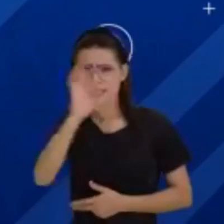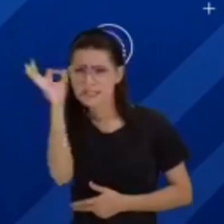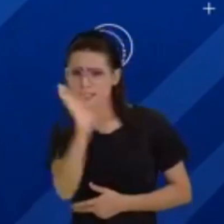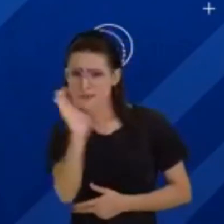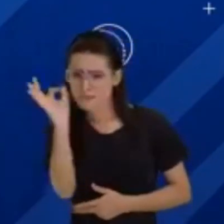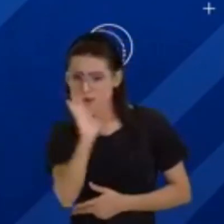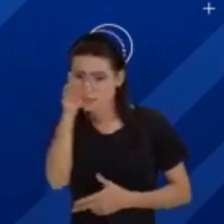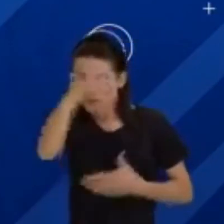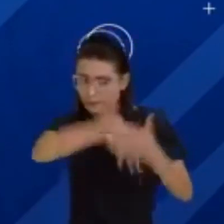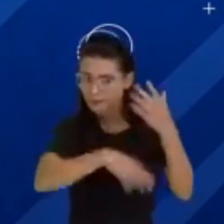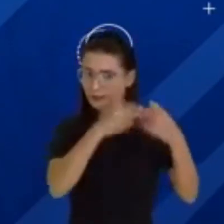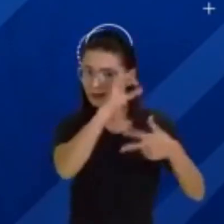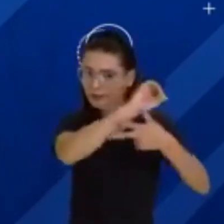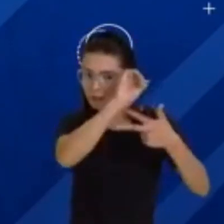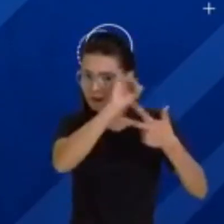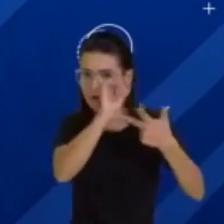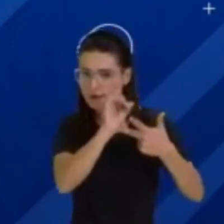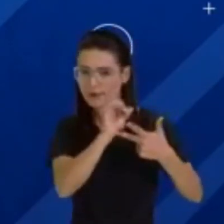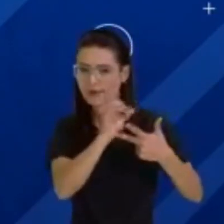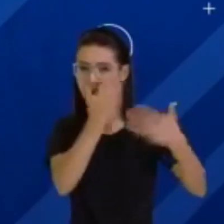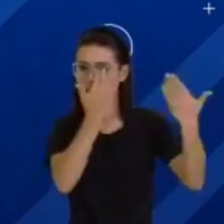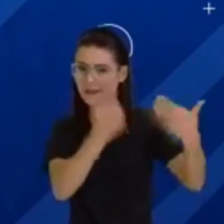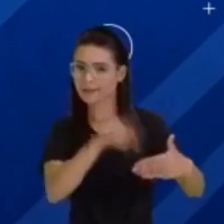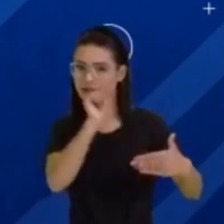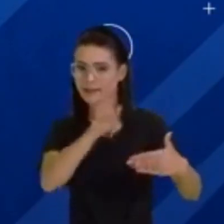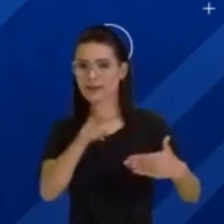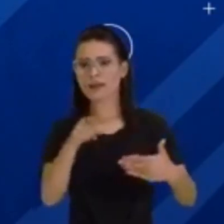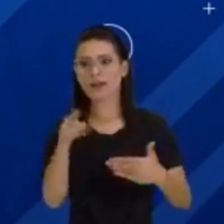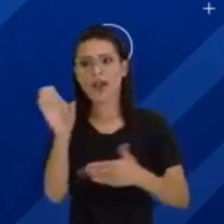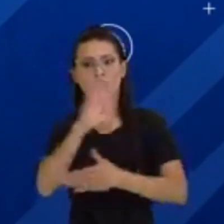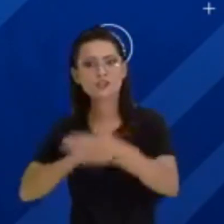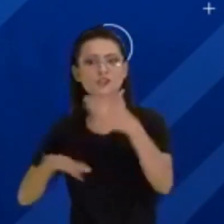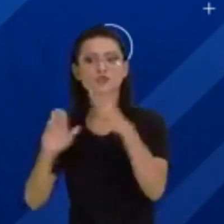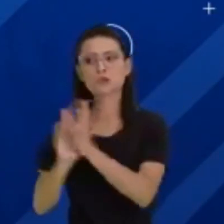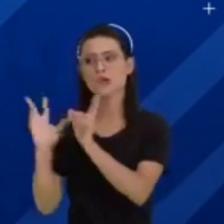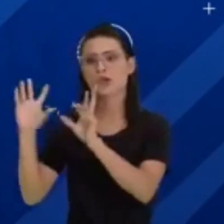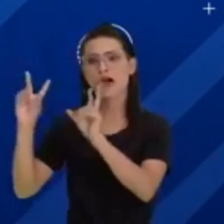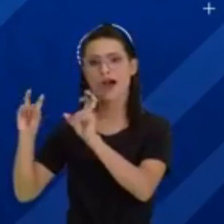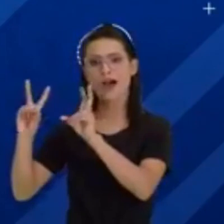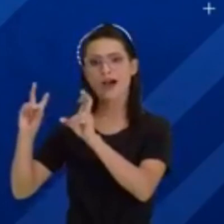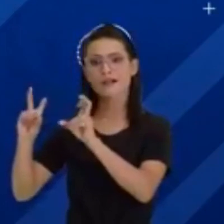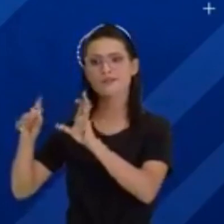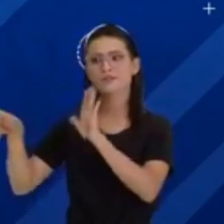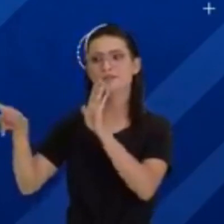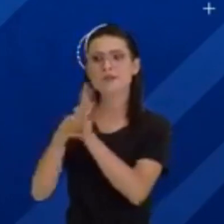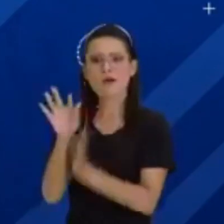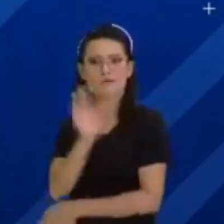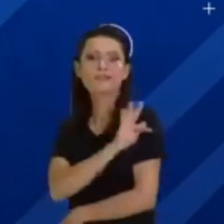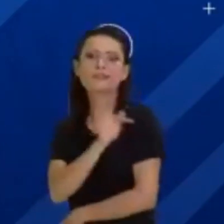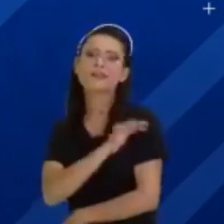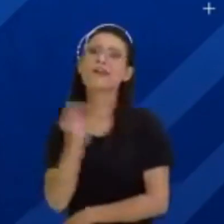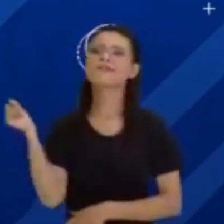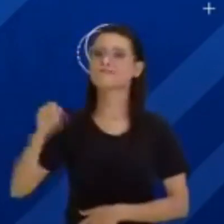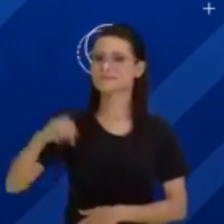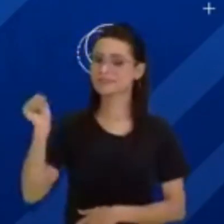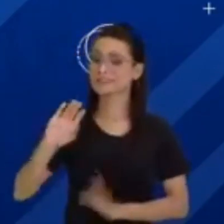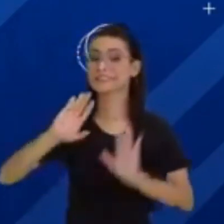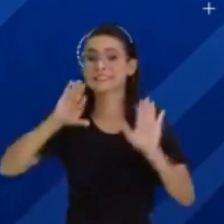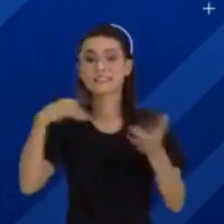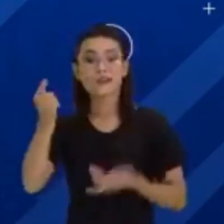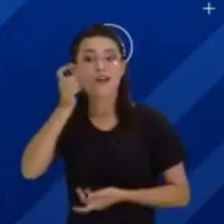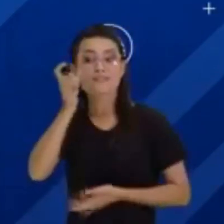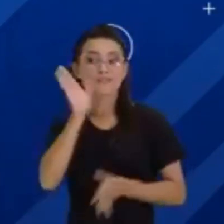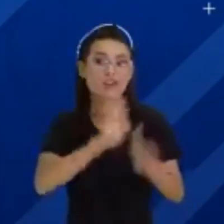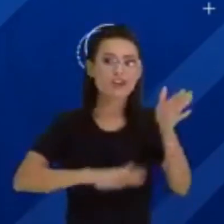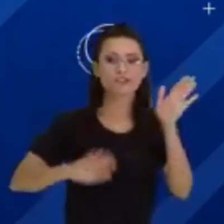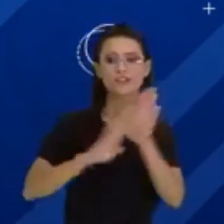é cobrado na prova do Enem é lá do Ensino Fundamental? Olha a dica! Assista todas essas aulas para que você